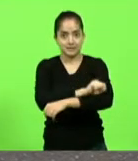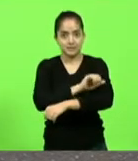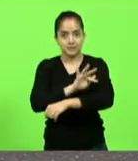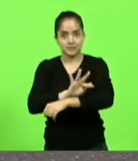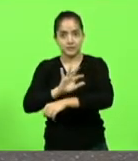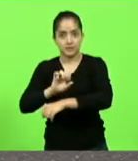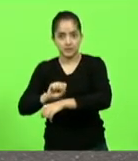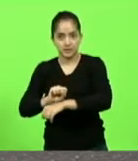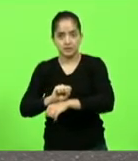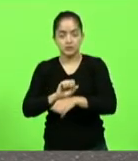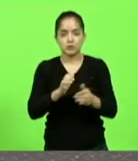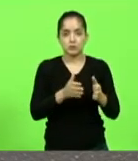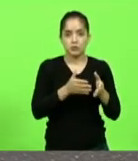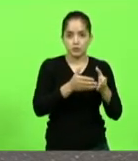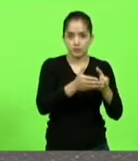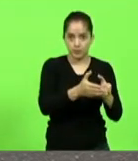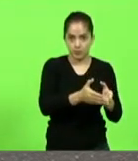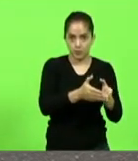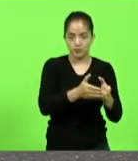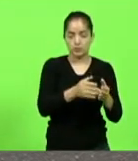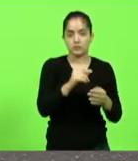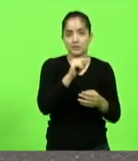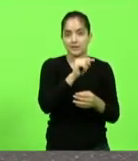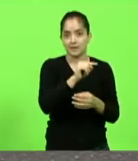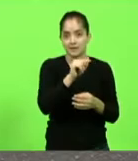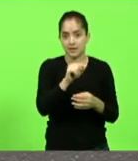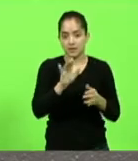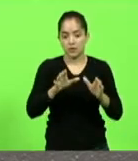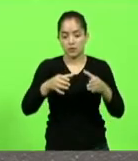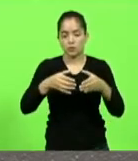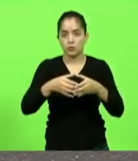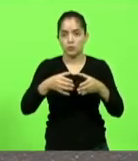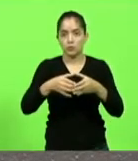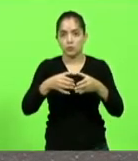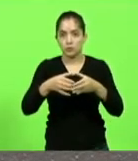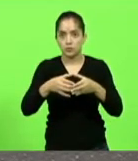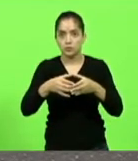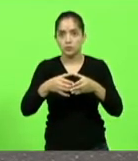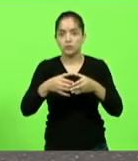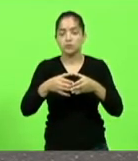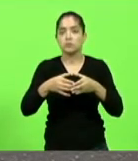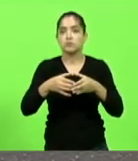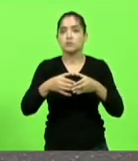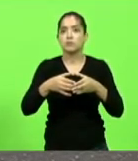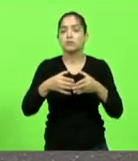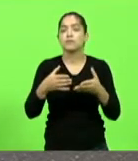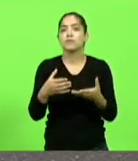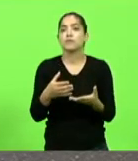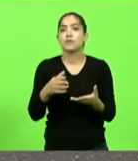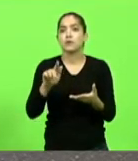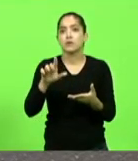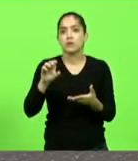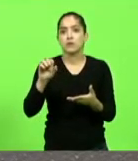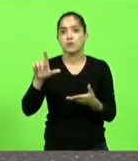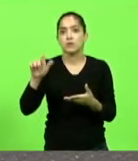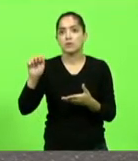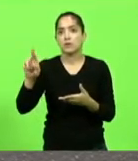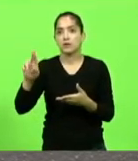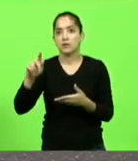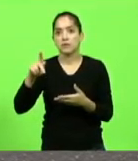porto de São Francisco o grupo Golar Power que vai